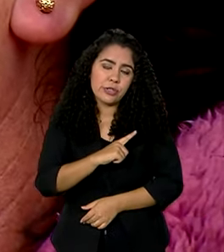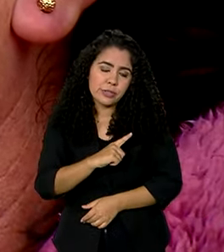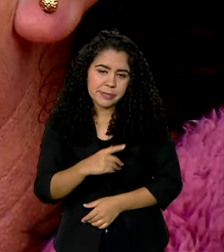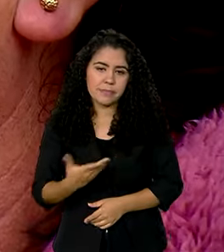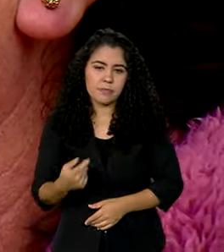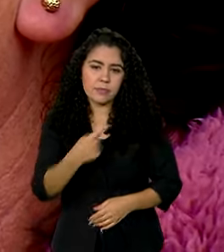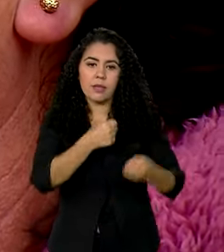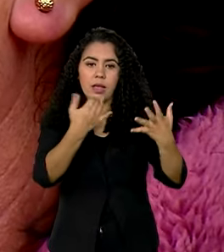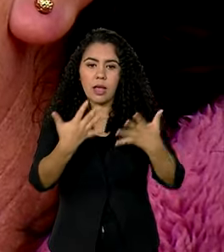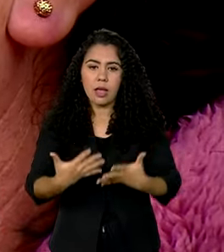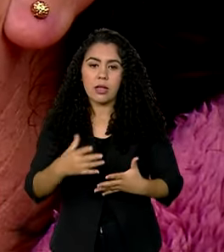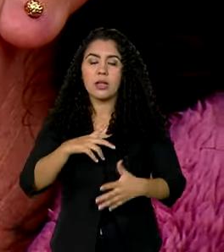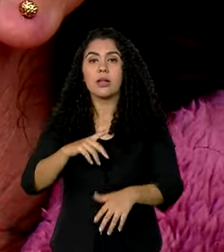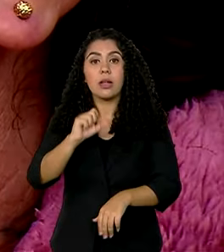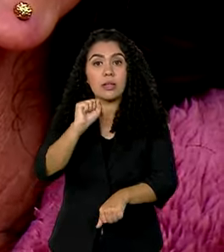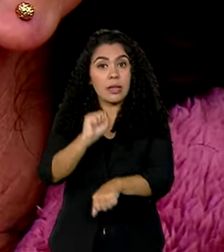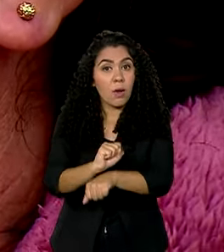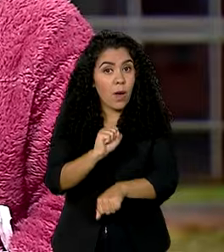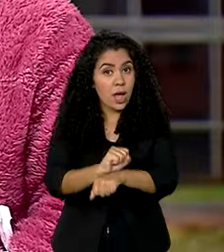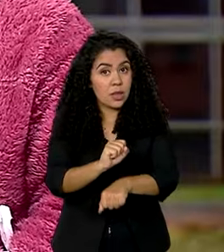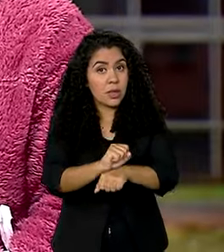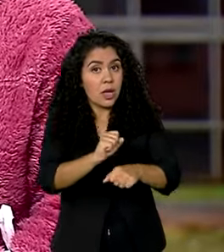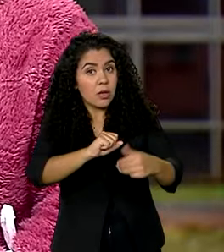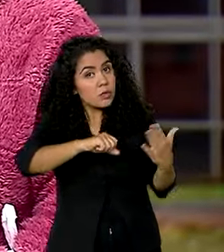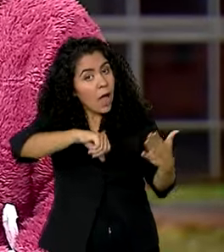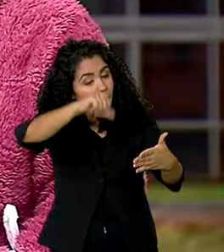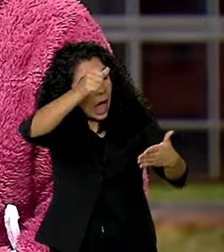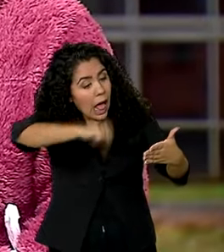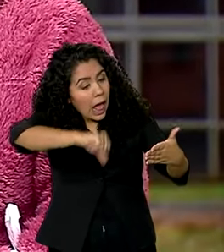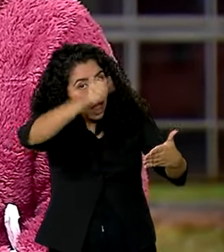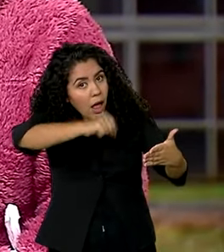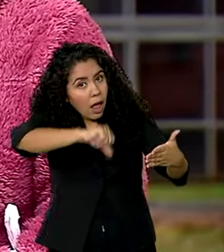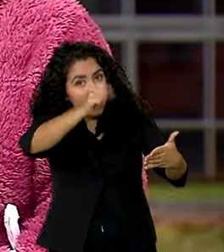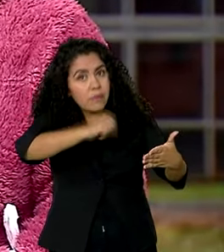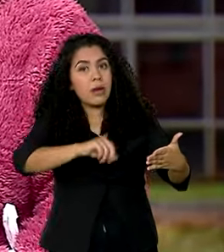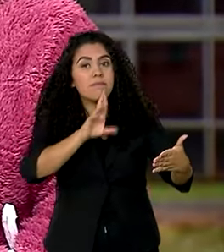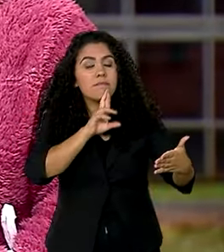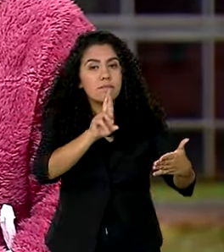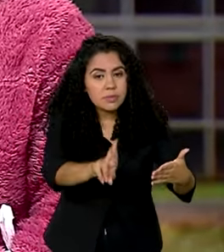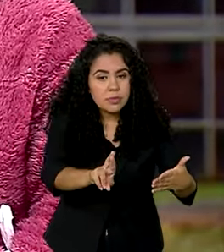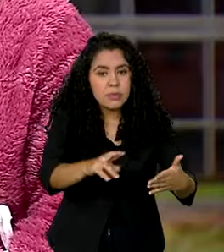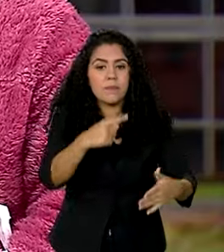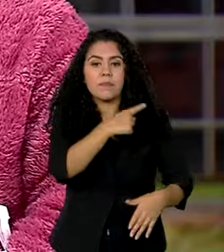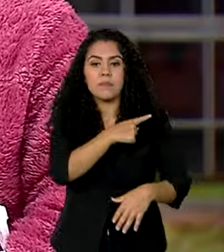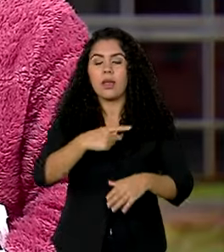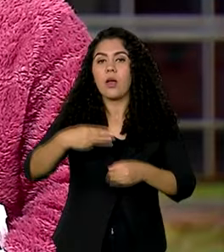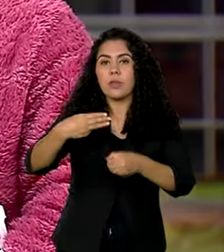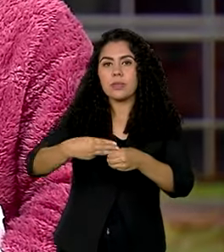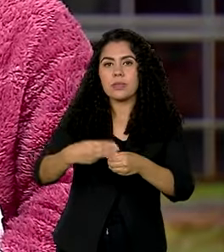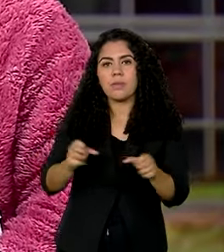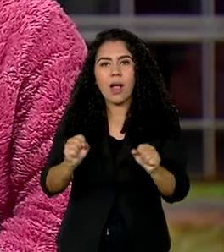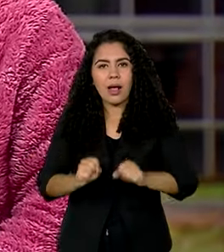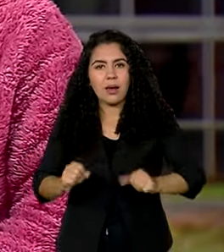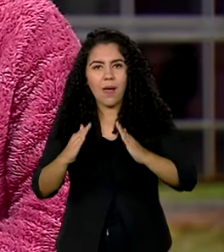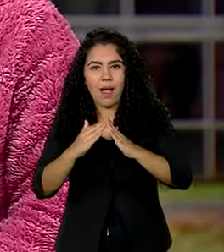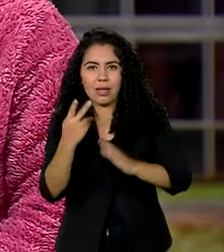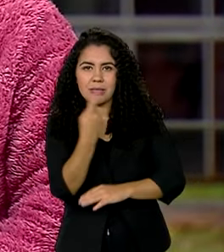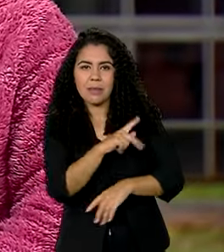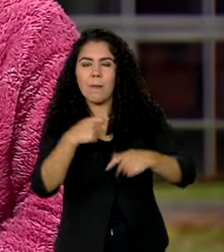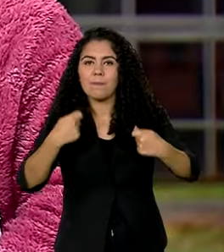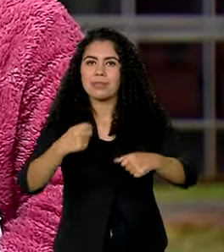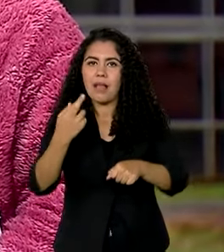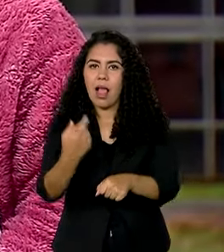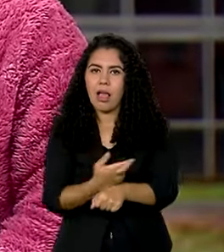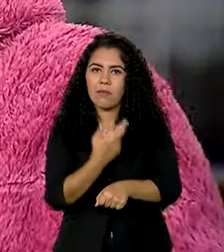pedido do auxílio-reconstrução em análise. A casa dela, no bairro Fátima, em Canoas, vai precisar passar por uma reforma